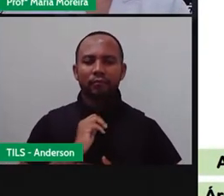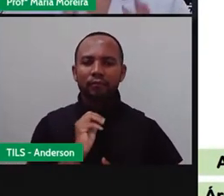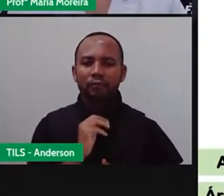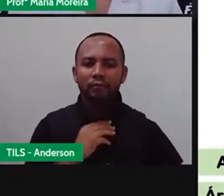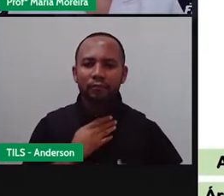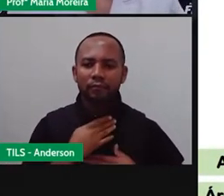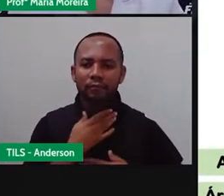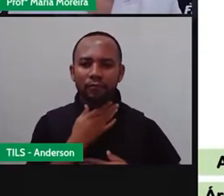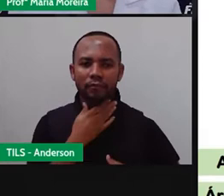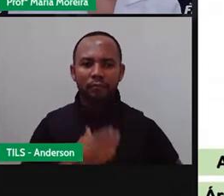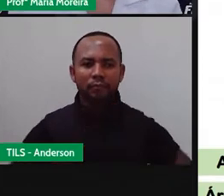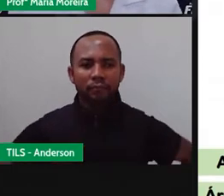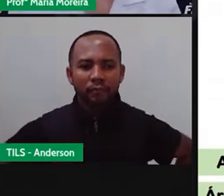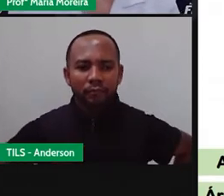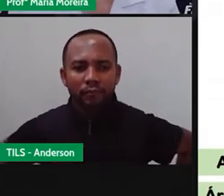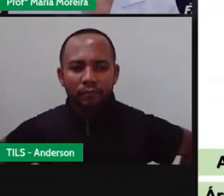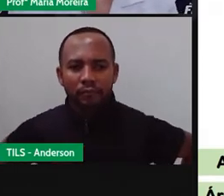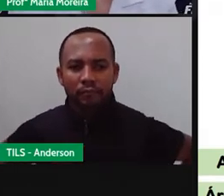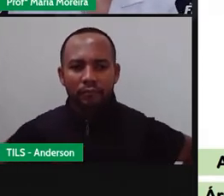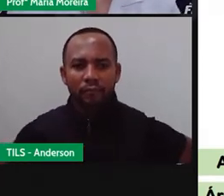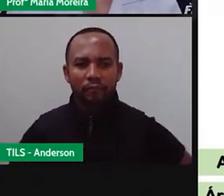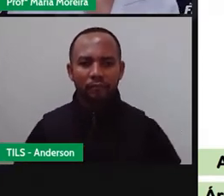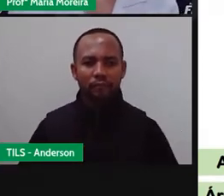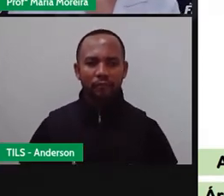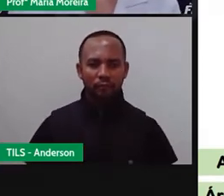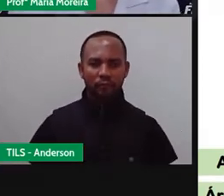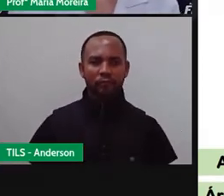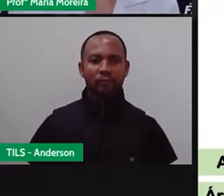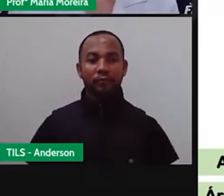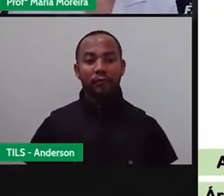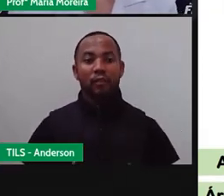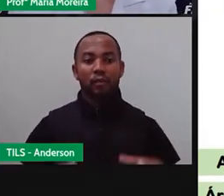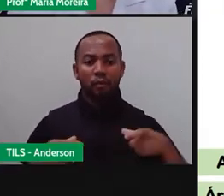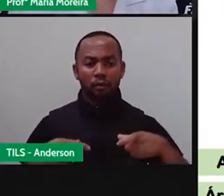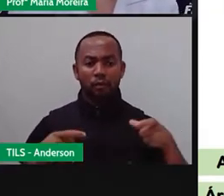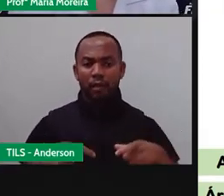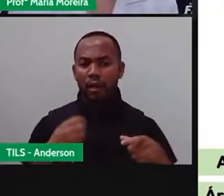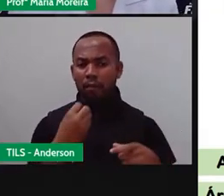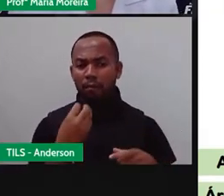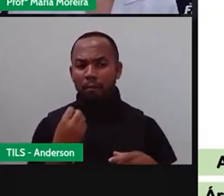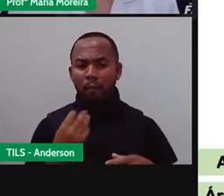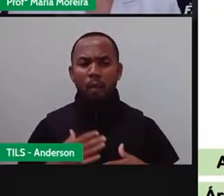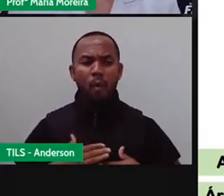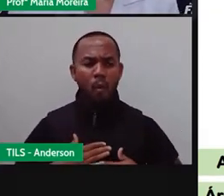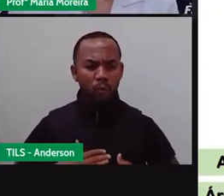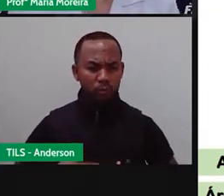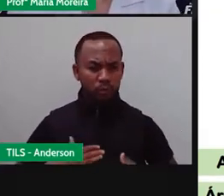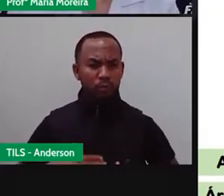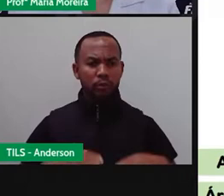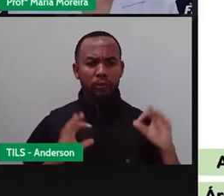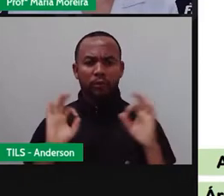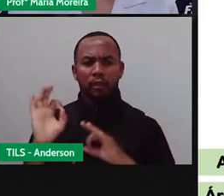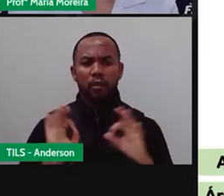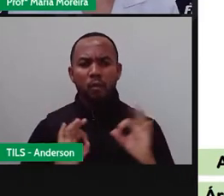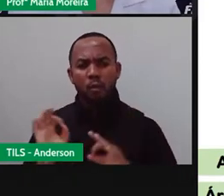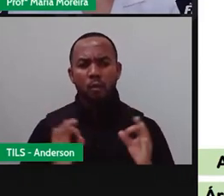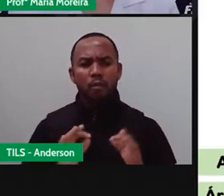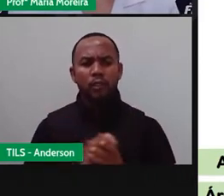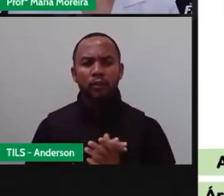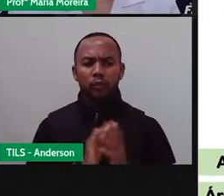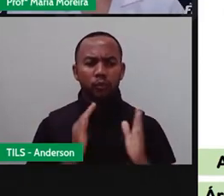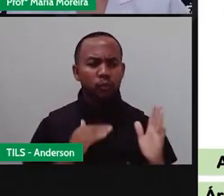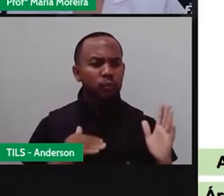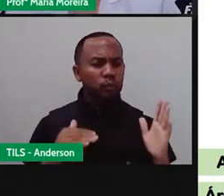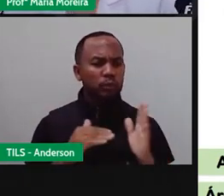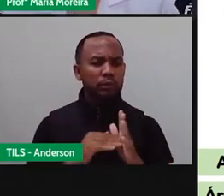certo? Caderninho, água, lápis, um local bem confortável, certo? Pra assistir essa aula com